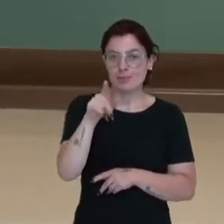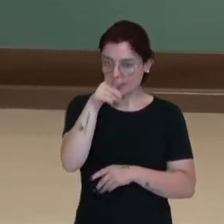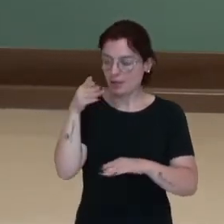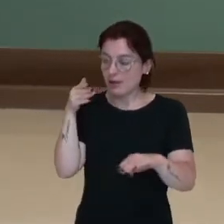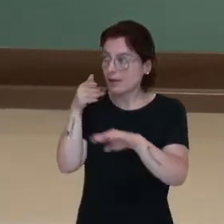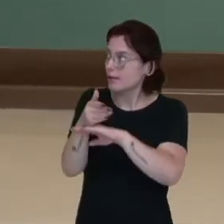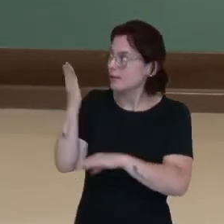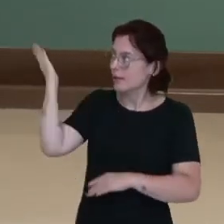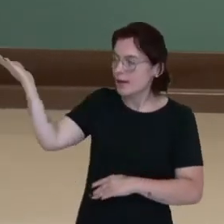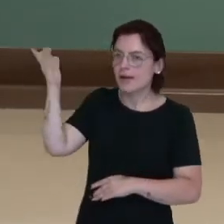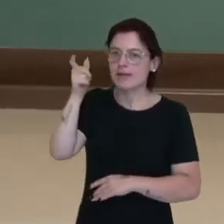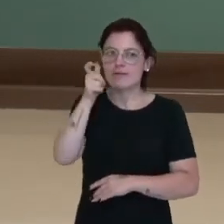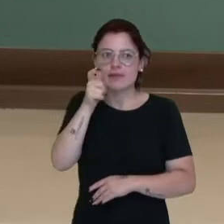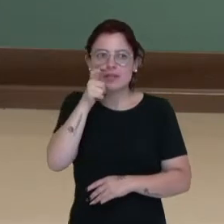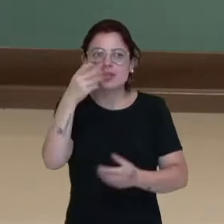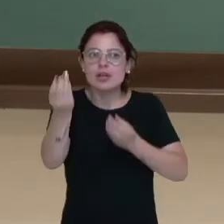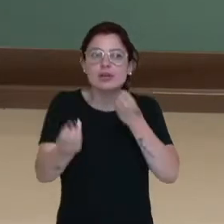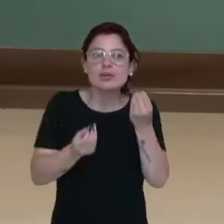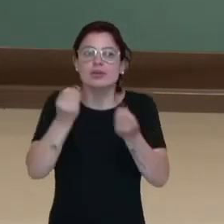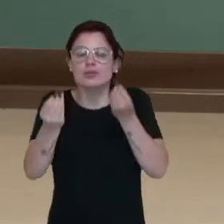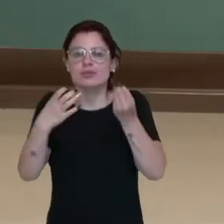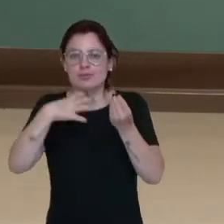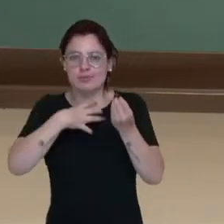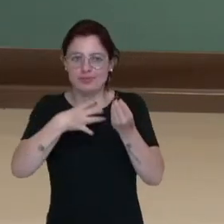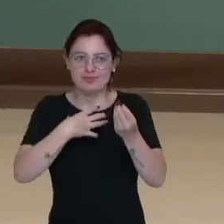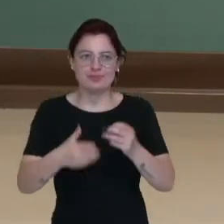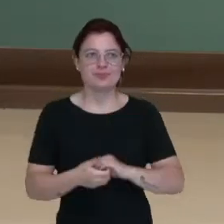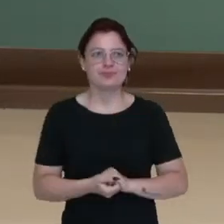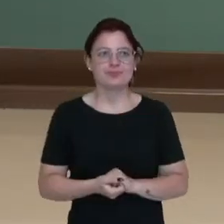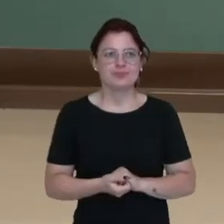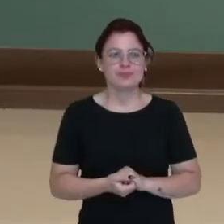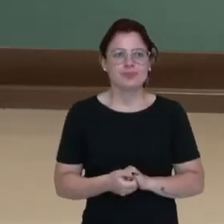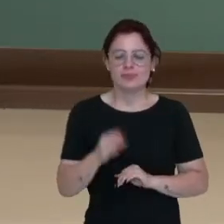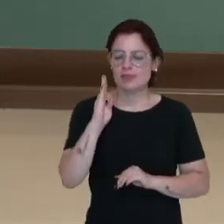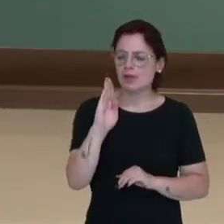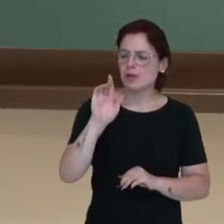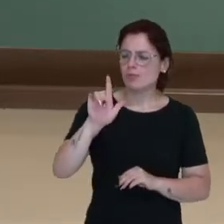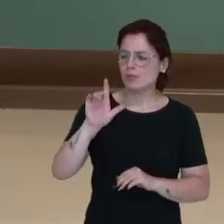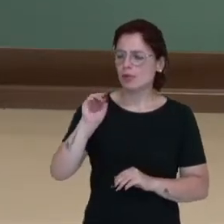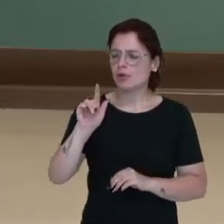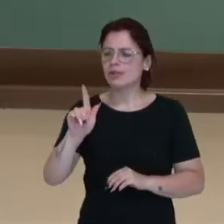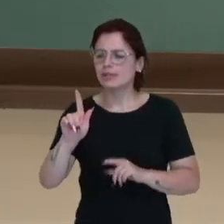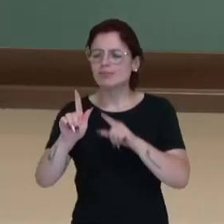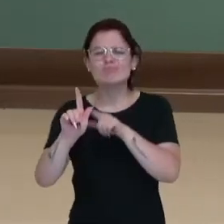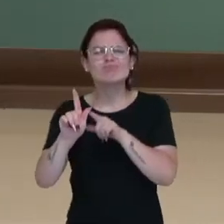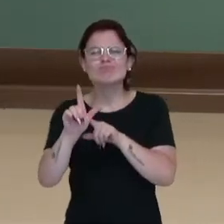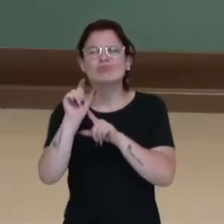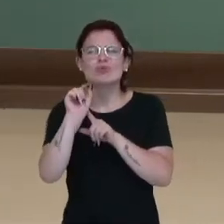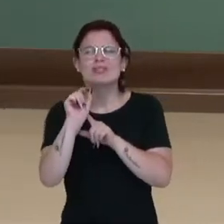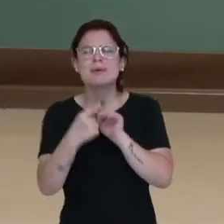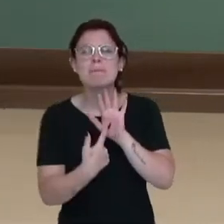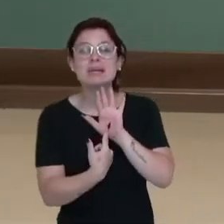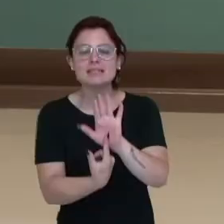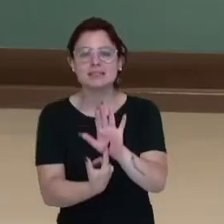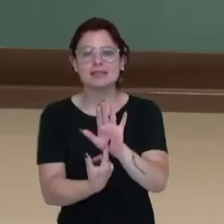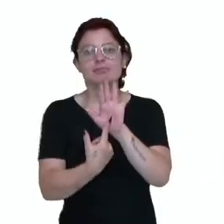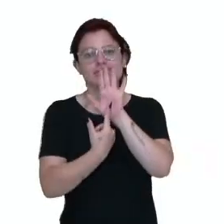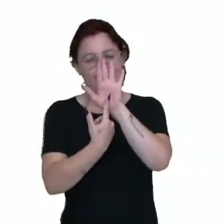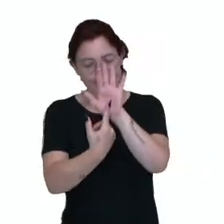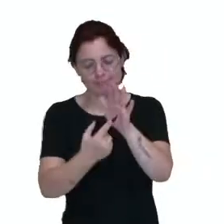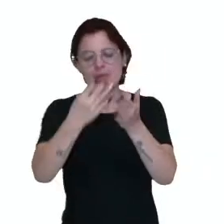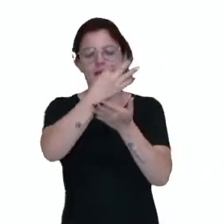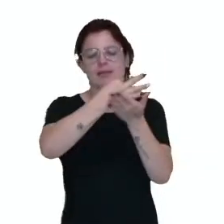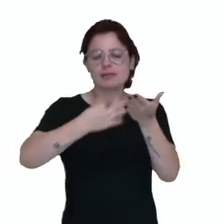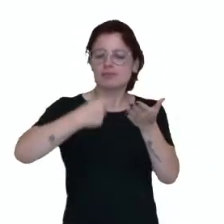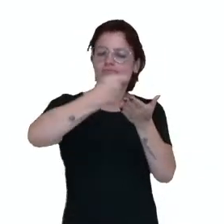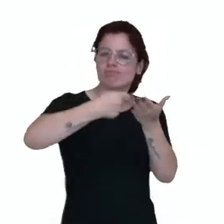disposição gráfica na telinha deles. O blog em si o que apresenta? Ele apresenta textos escritos,